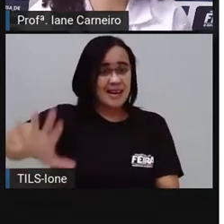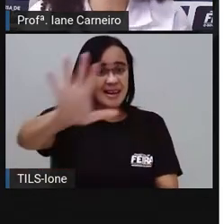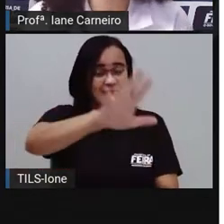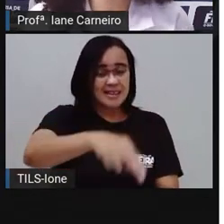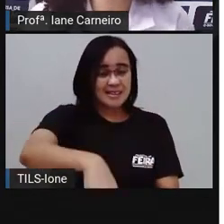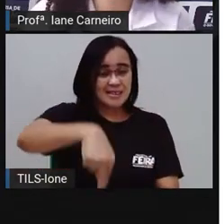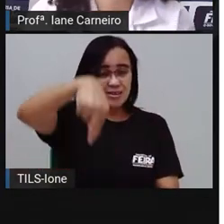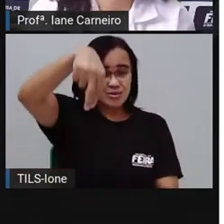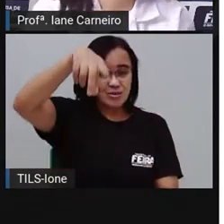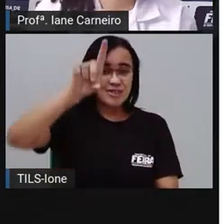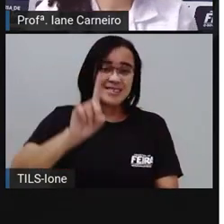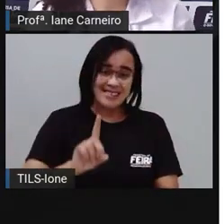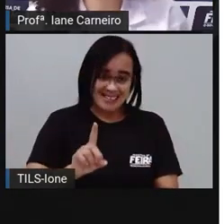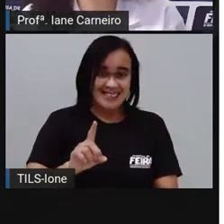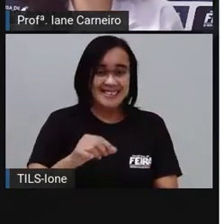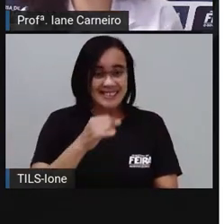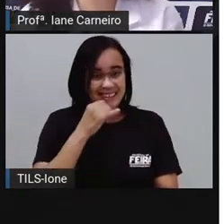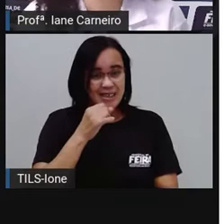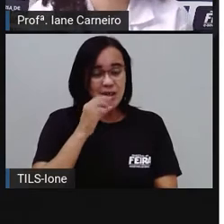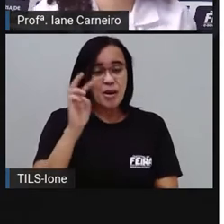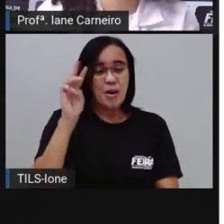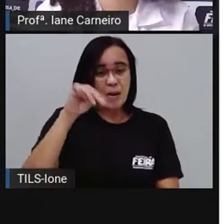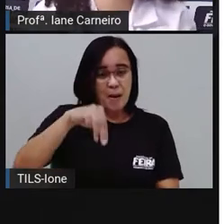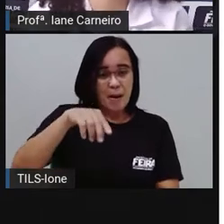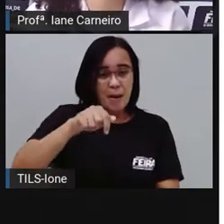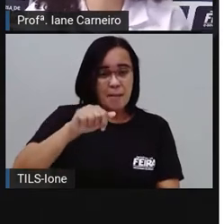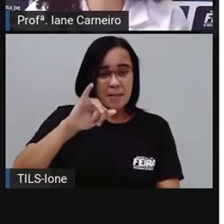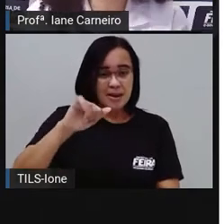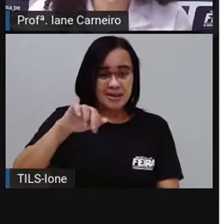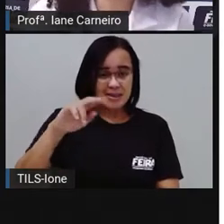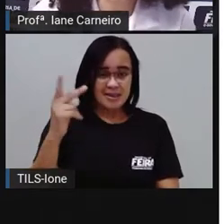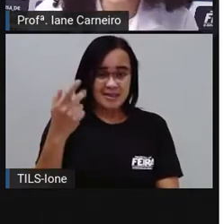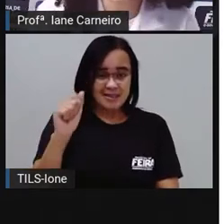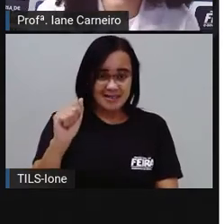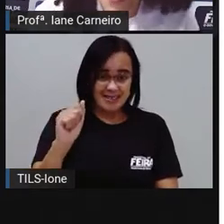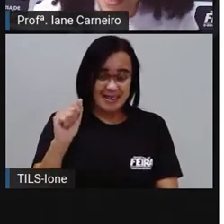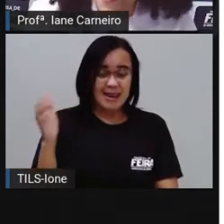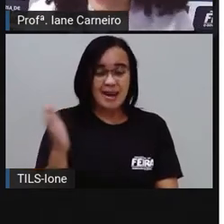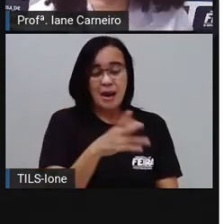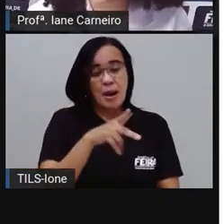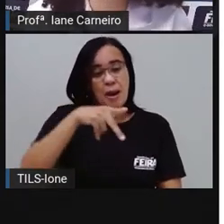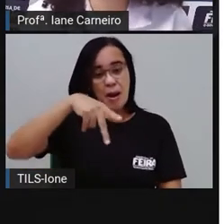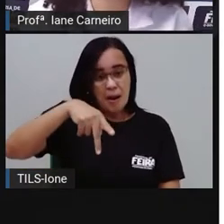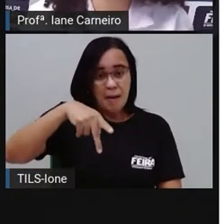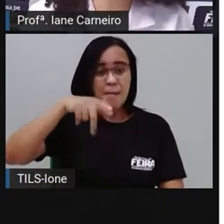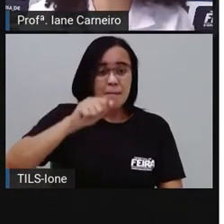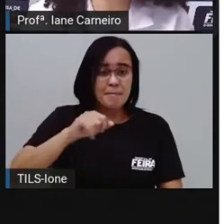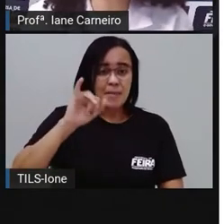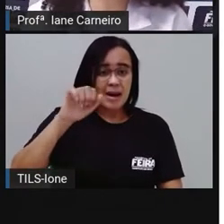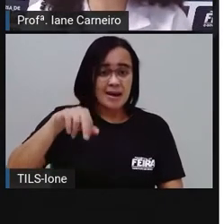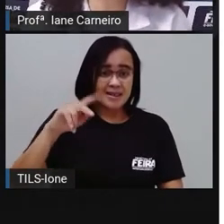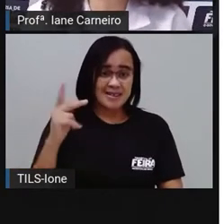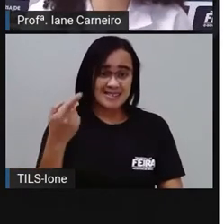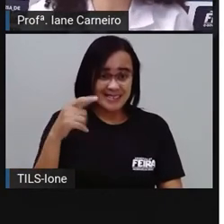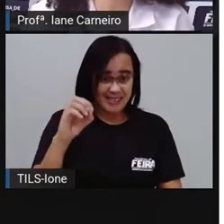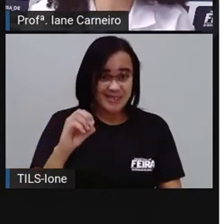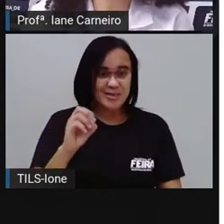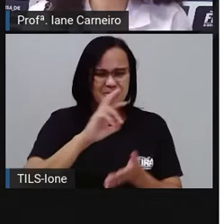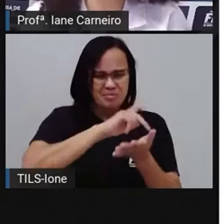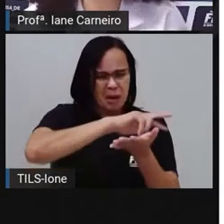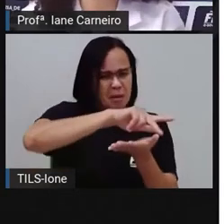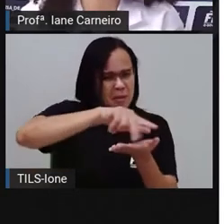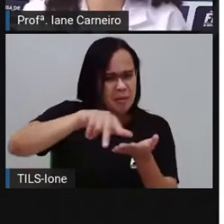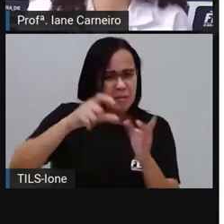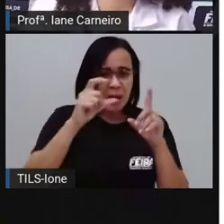manhinha, Painho. Então nós vimos algumas dessas palavras. E hoje a gente vai falar